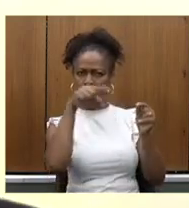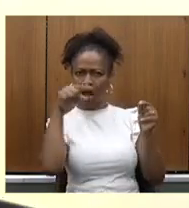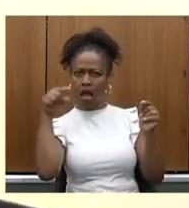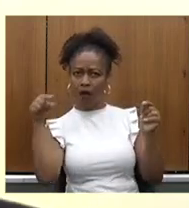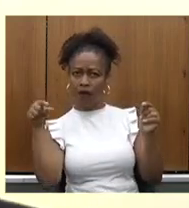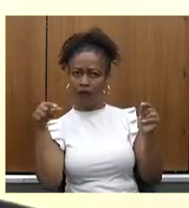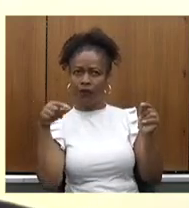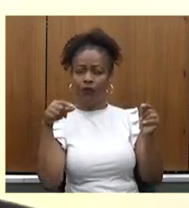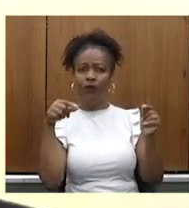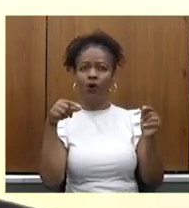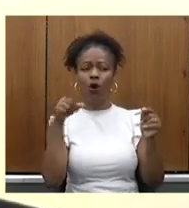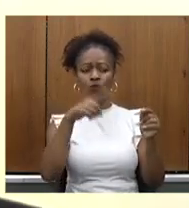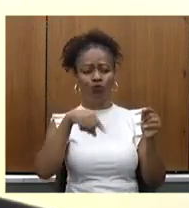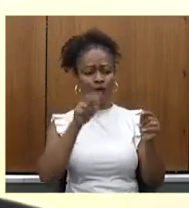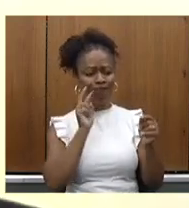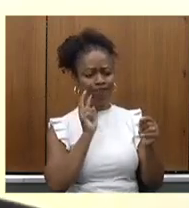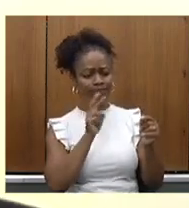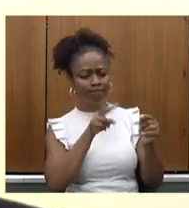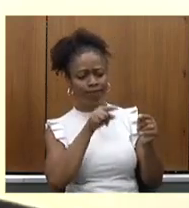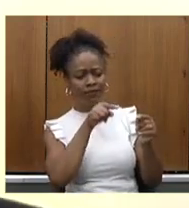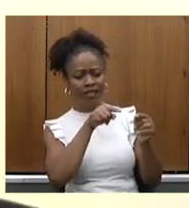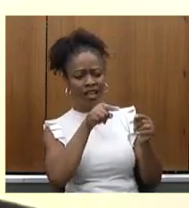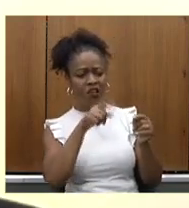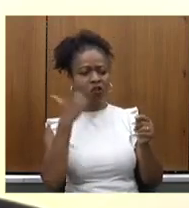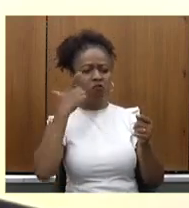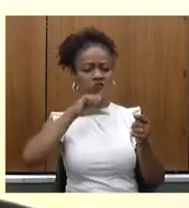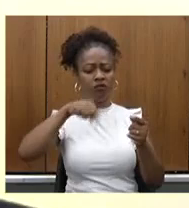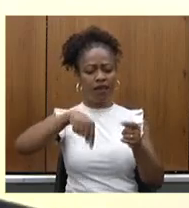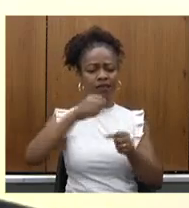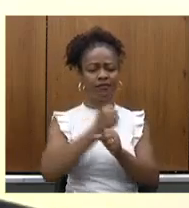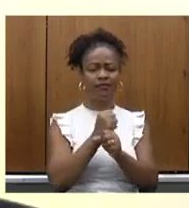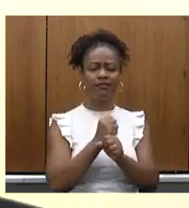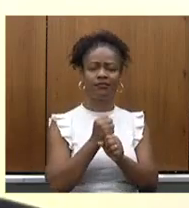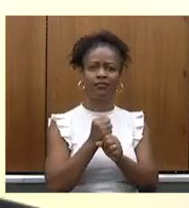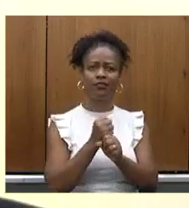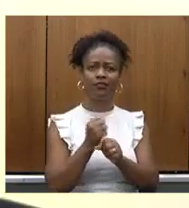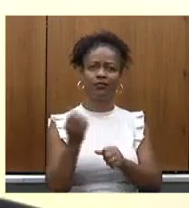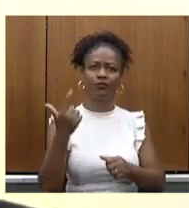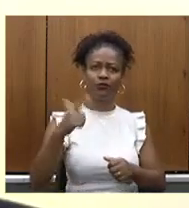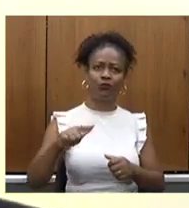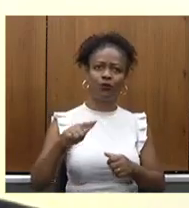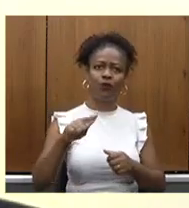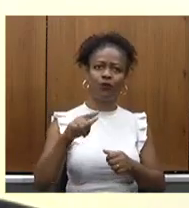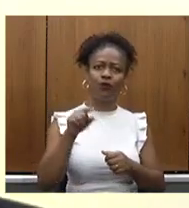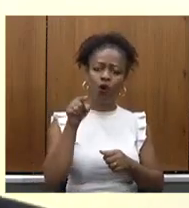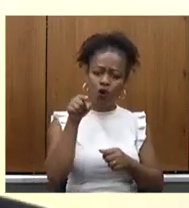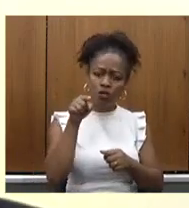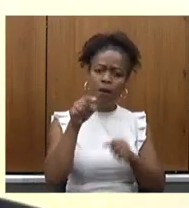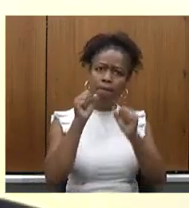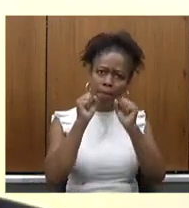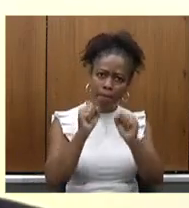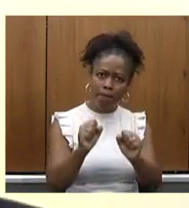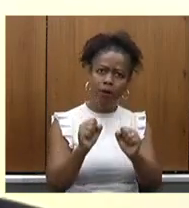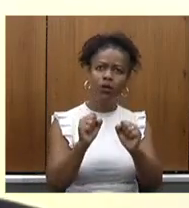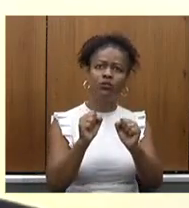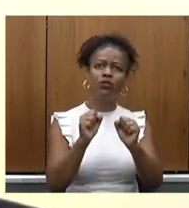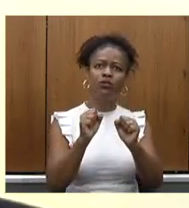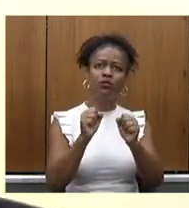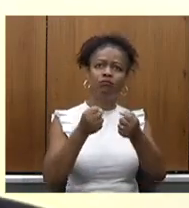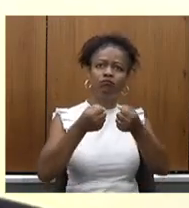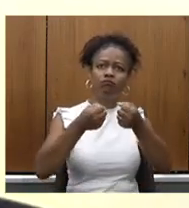caminhamos para que ele seja cumprido esse ano novamente. Se o senhor já pode nos dar a certeza